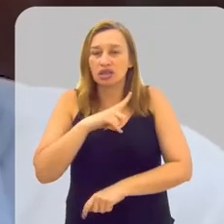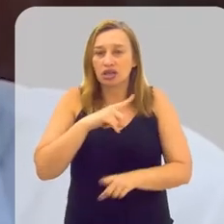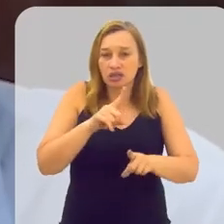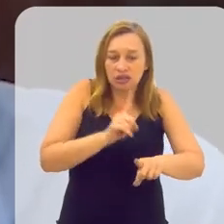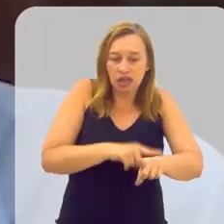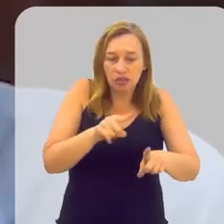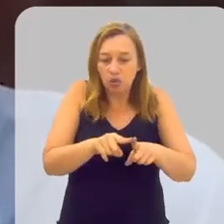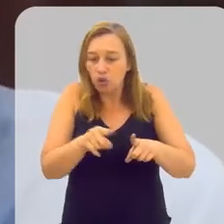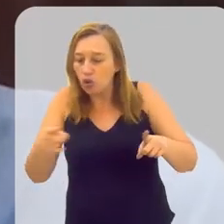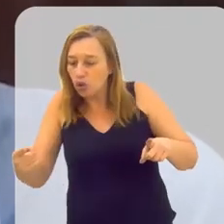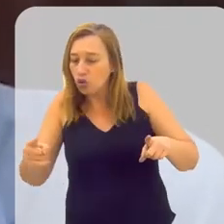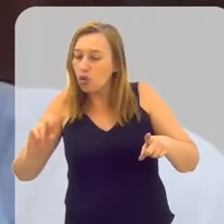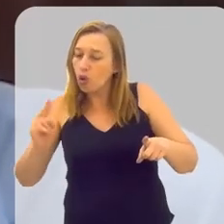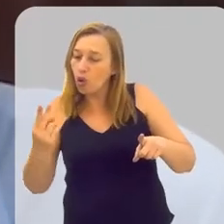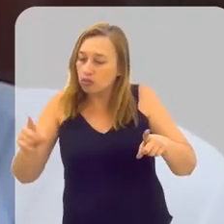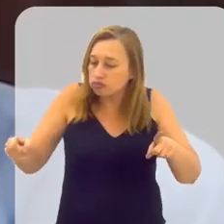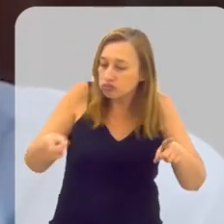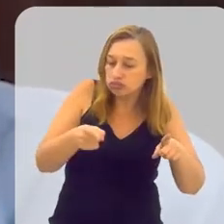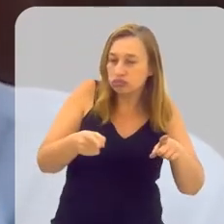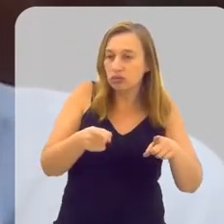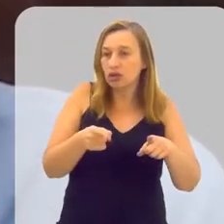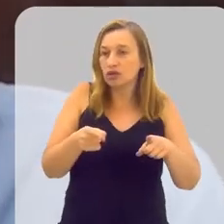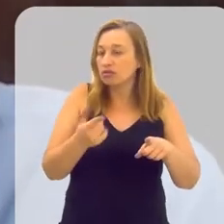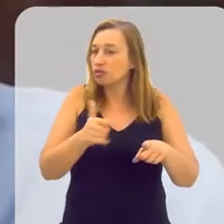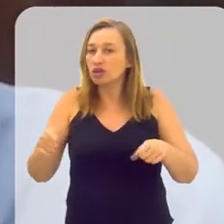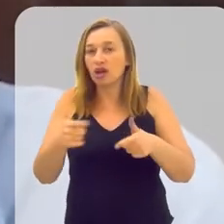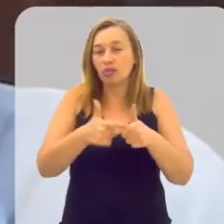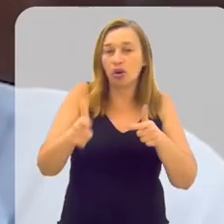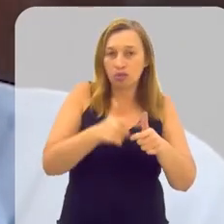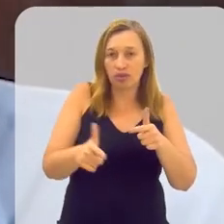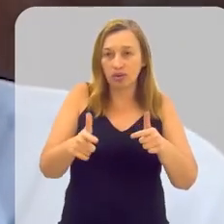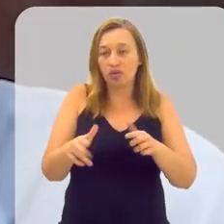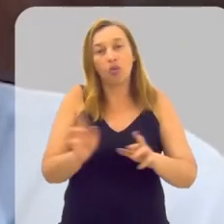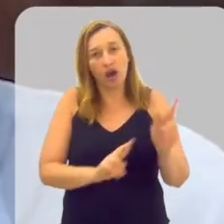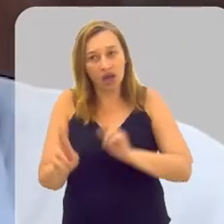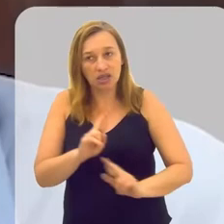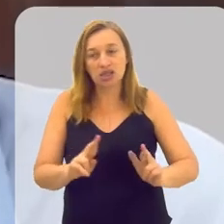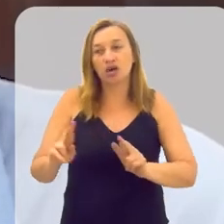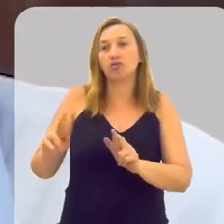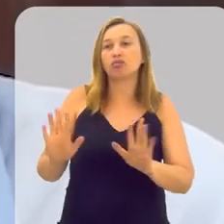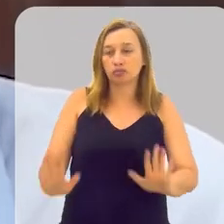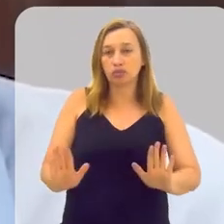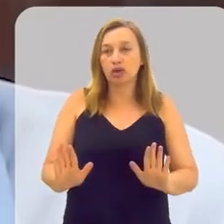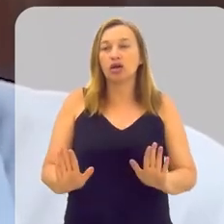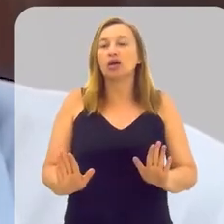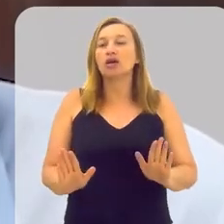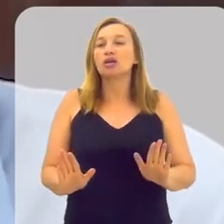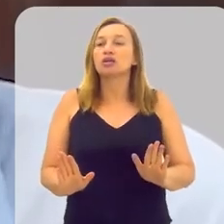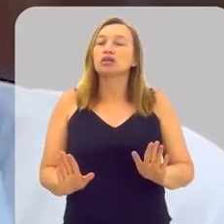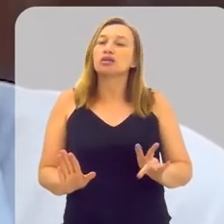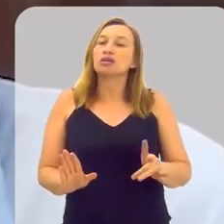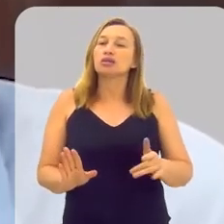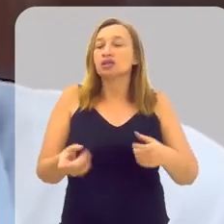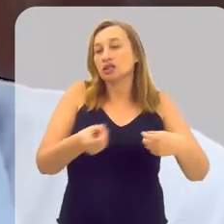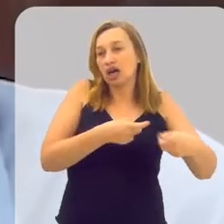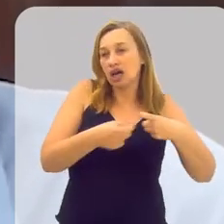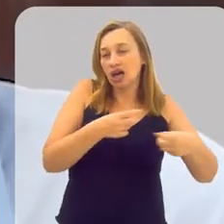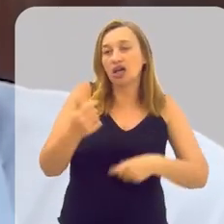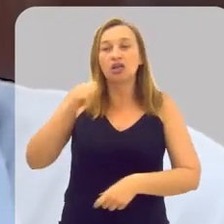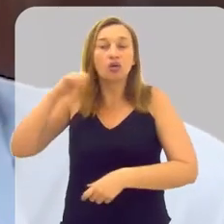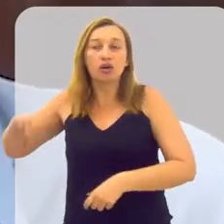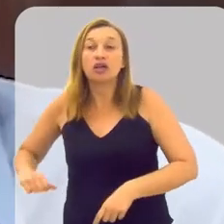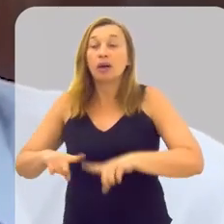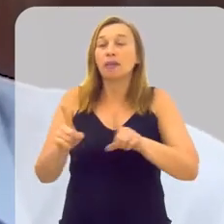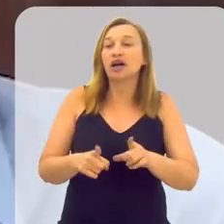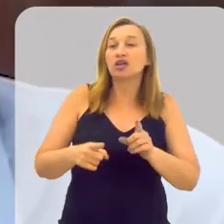no médio e longo prazo a gente não tenha problemas com relação a isso. A gente pode não ter tido essa disrupção energética específica da